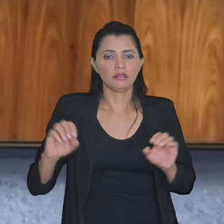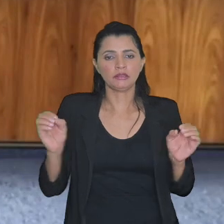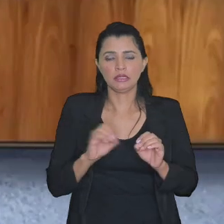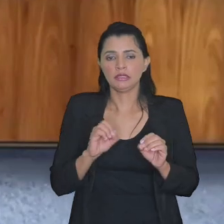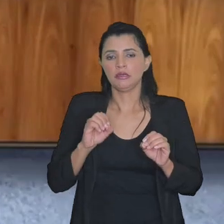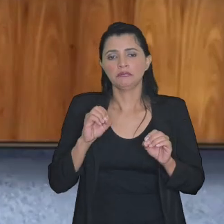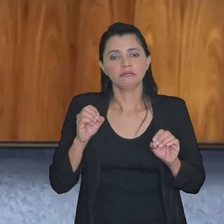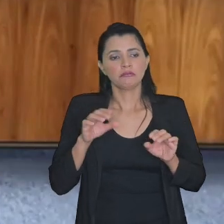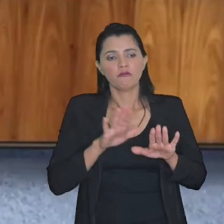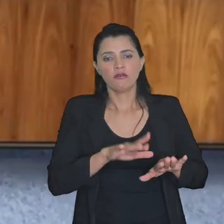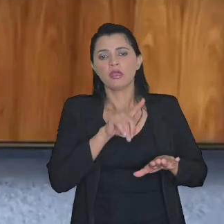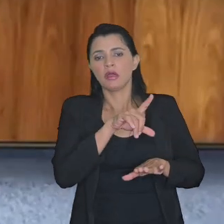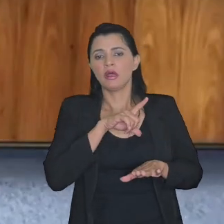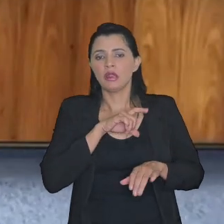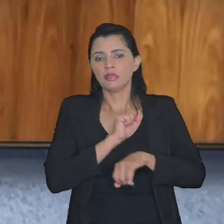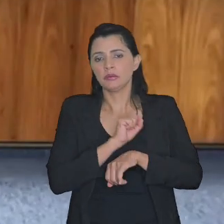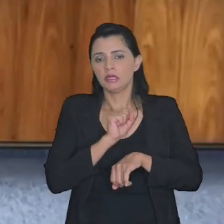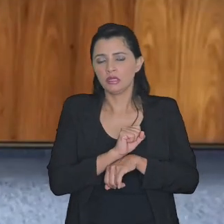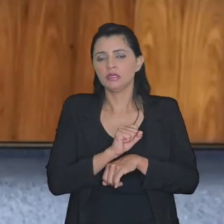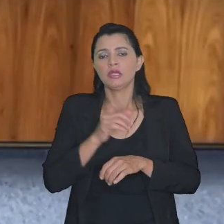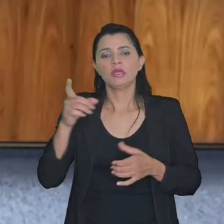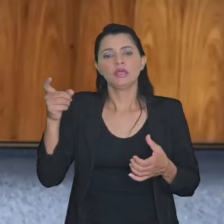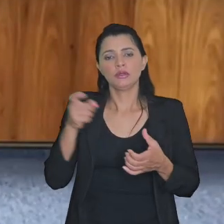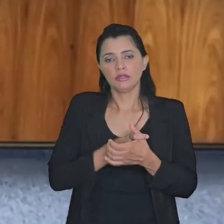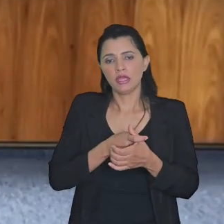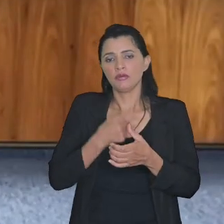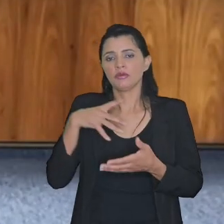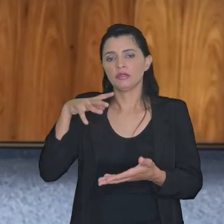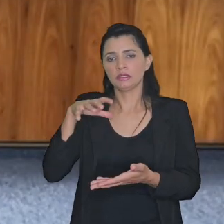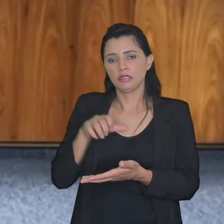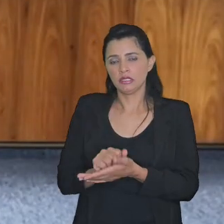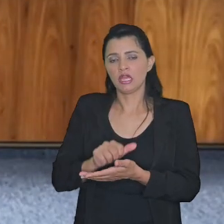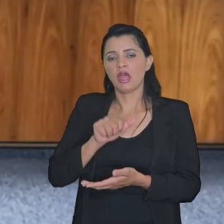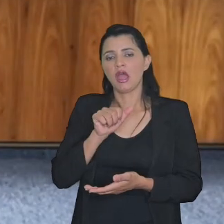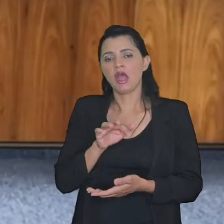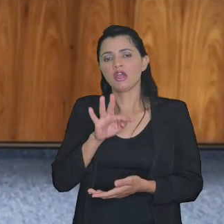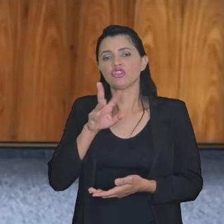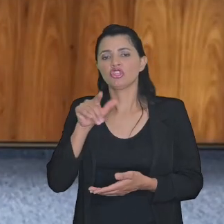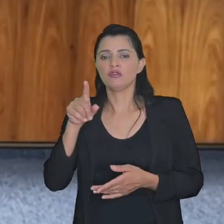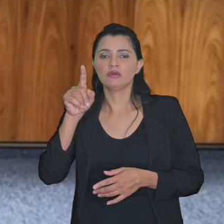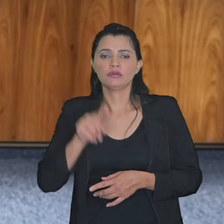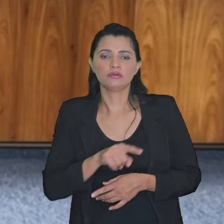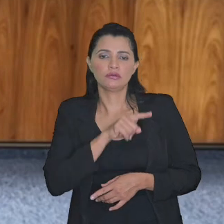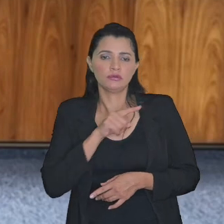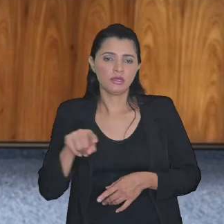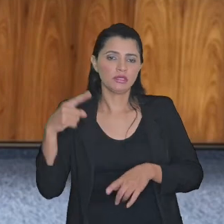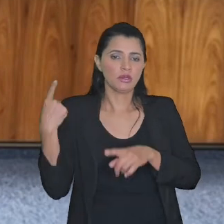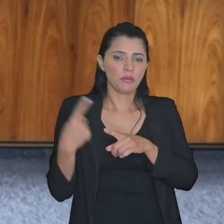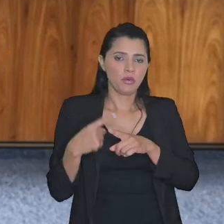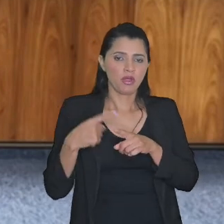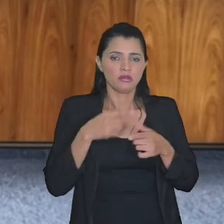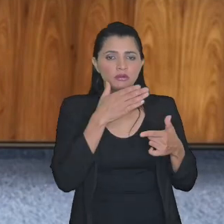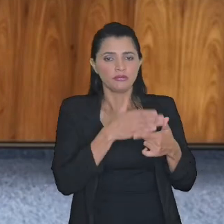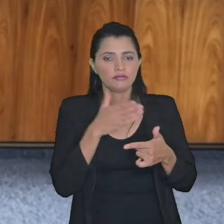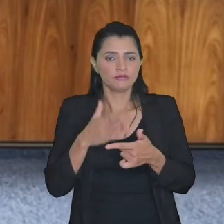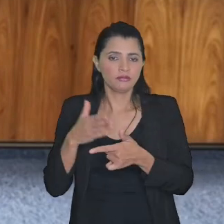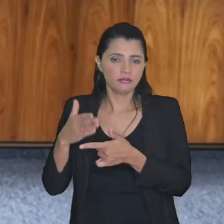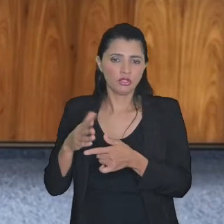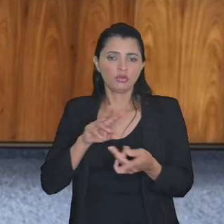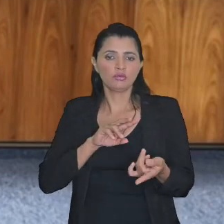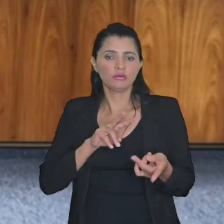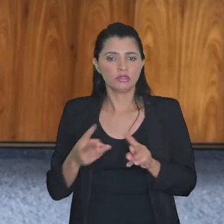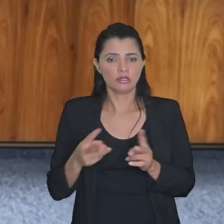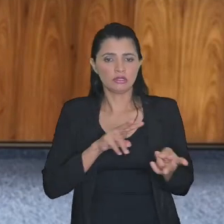nada a conta fica ali sobrestada e os débitos inscritos em dívida ativa ficam também suspensos por conta deste parcelamento